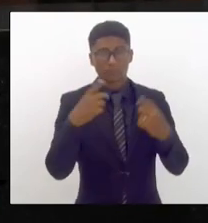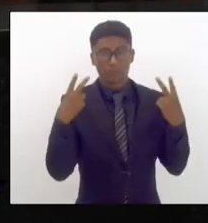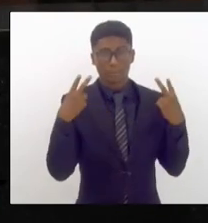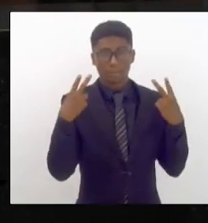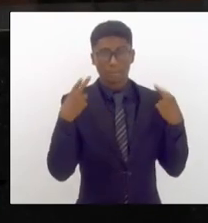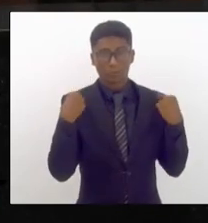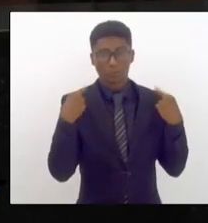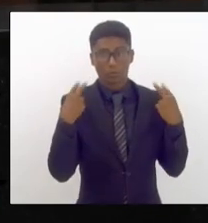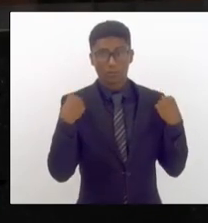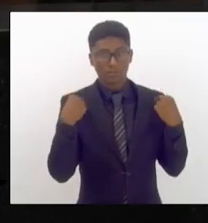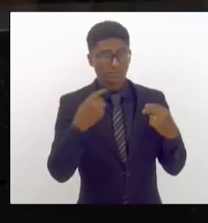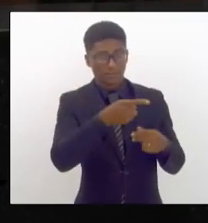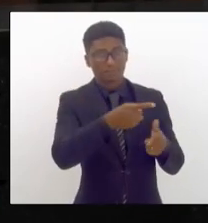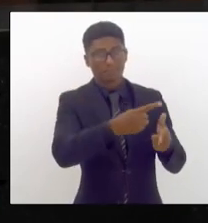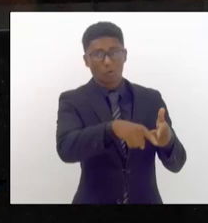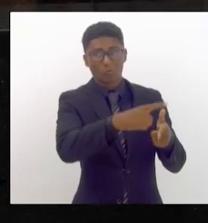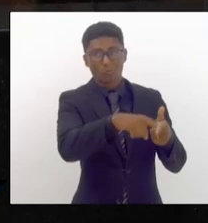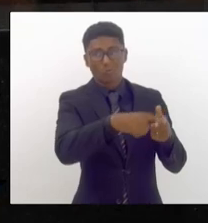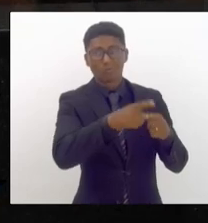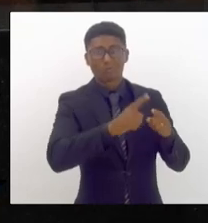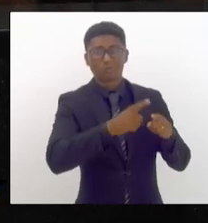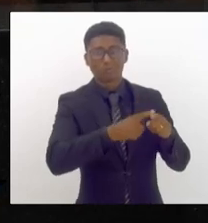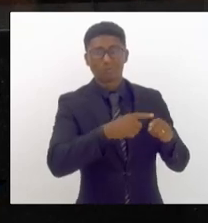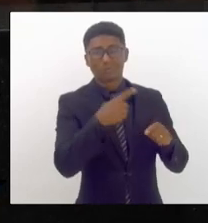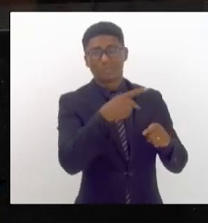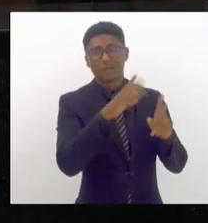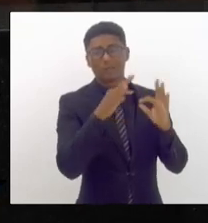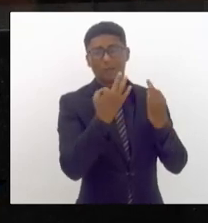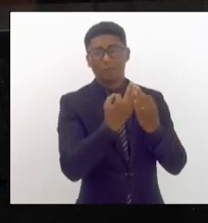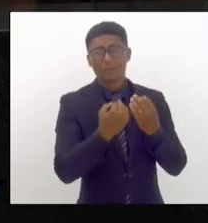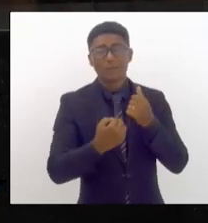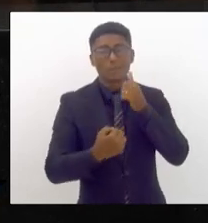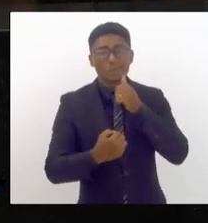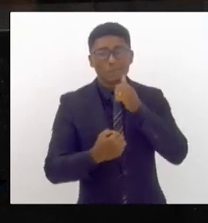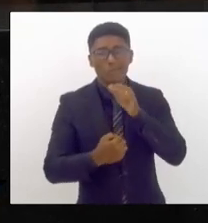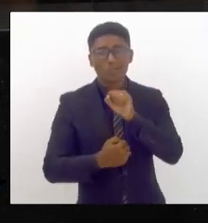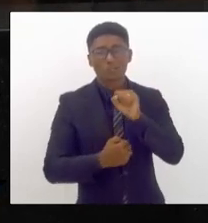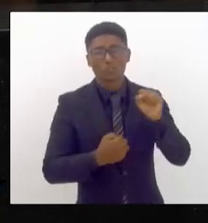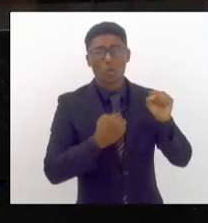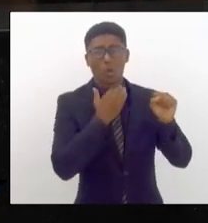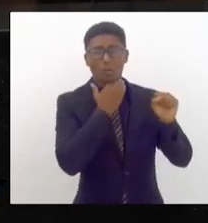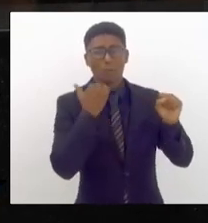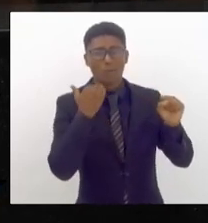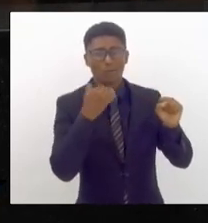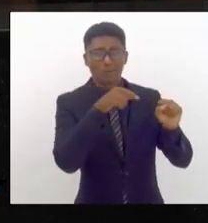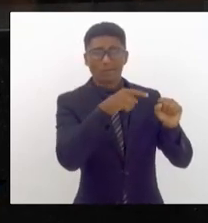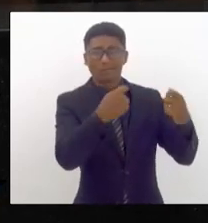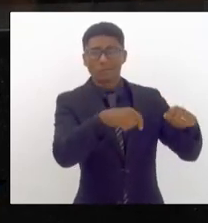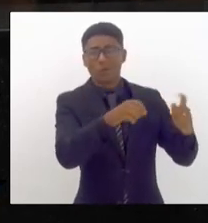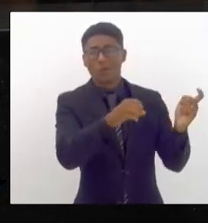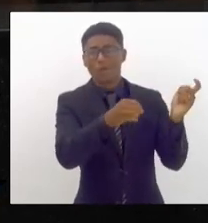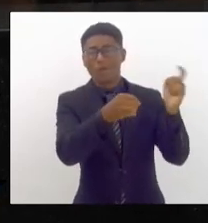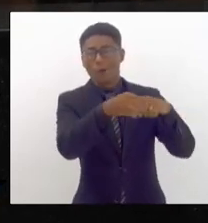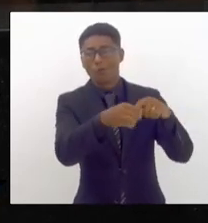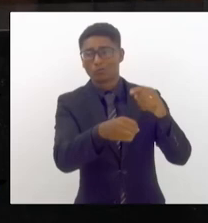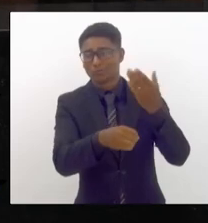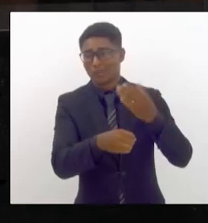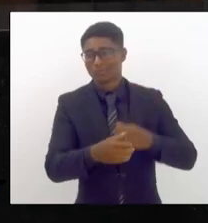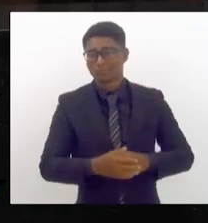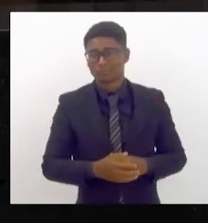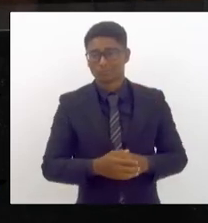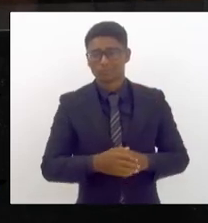trazer teve um problema de falecimento da sogra e ele teve que retornar era